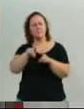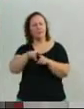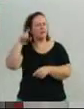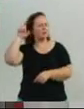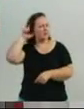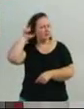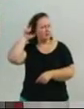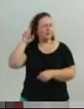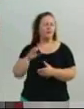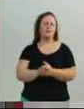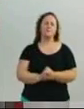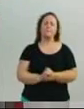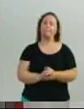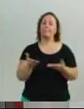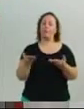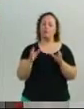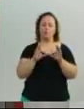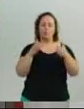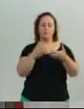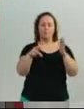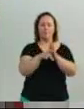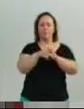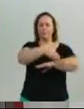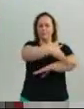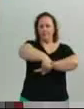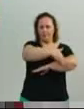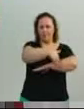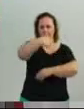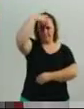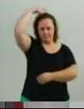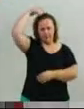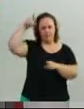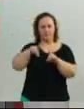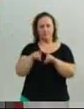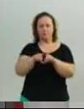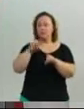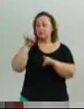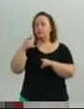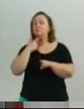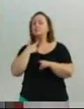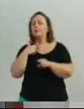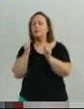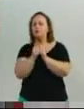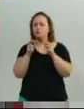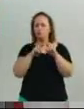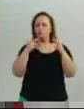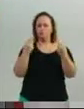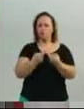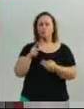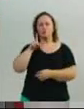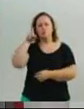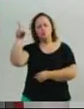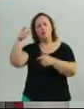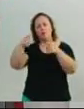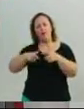-vereador Veneza e toda a Comissão de Rua, o vereador Adriano Pereira também, e demais vereadores que queiram participar dessa reunião, lá no seu Rineu,